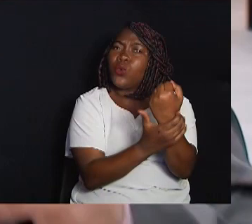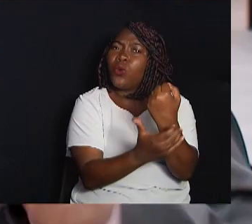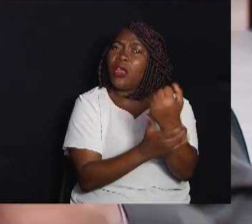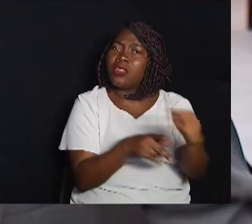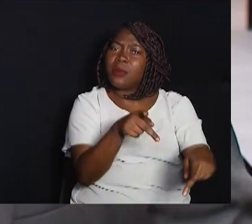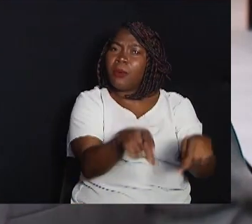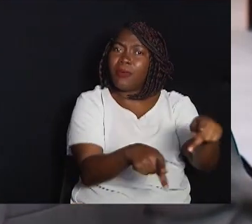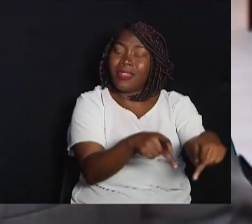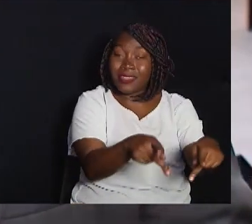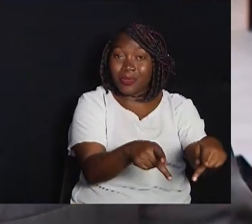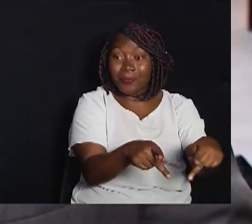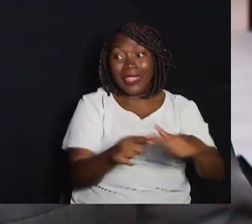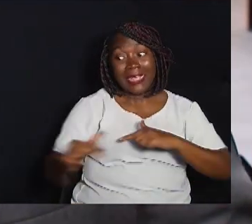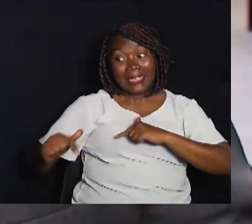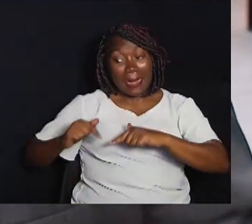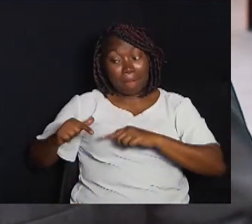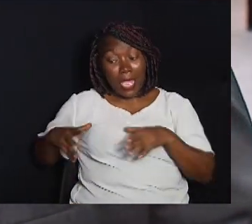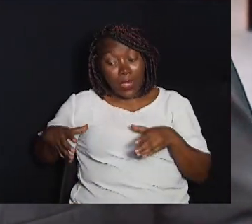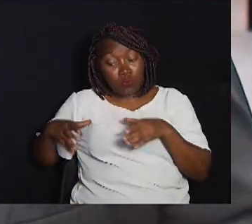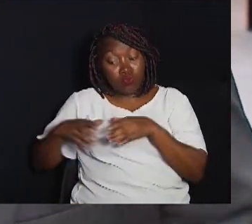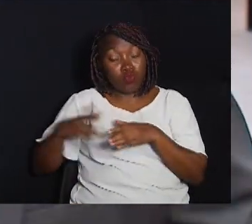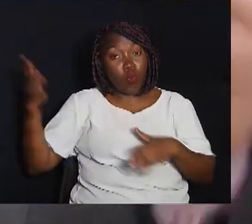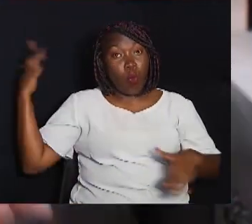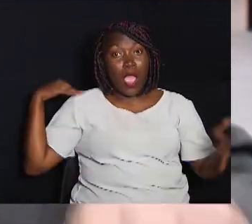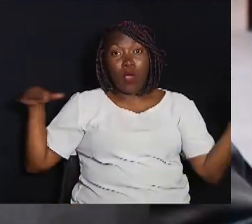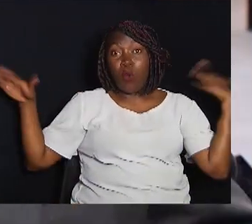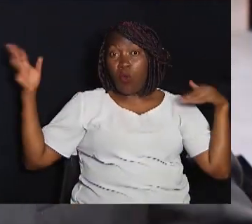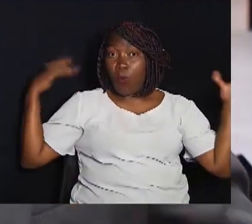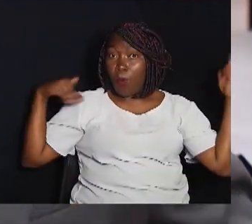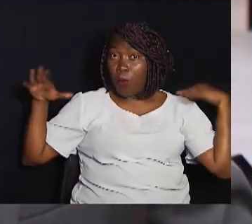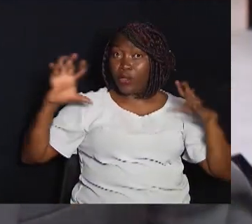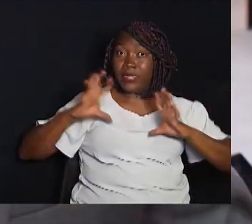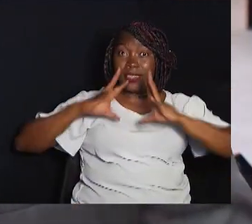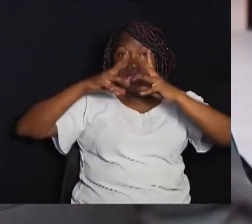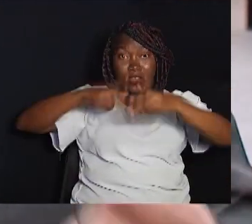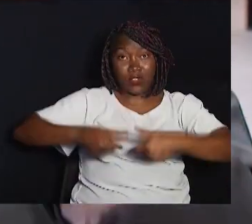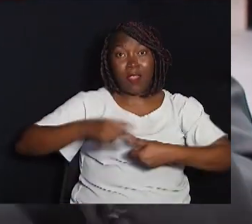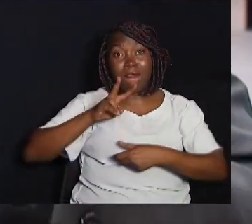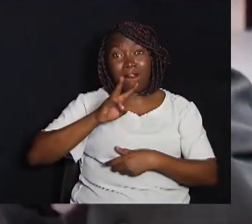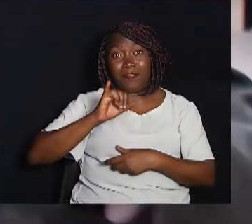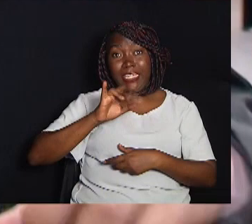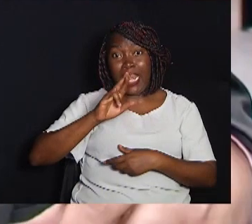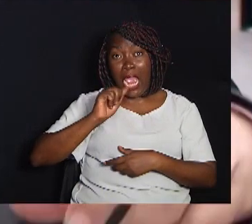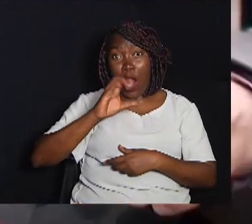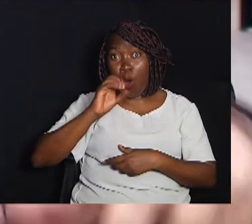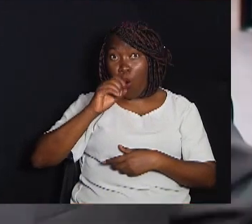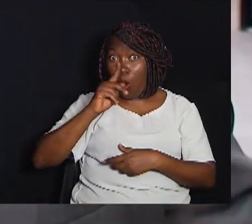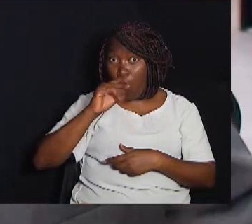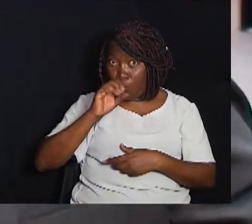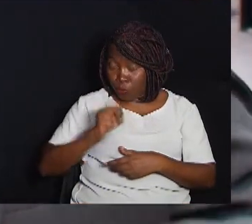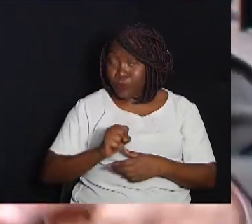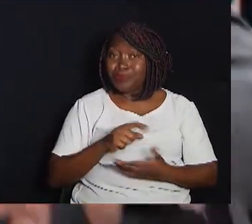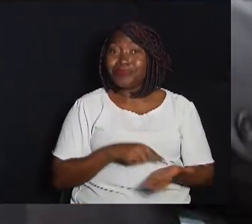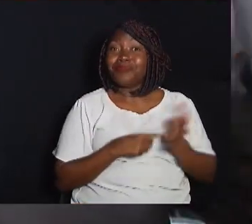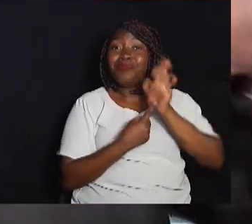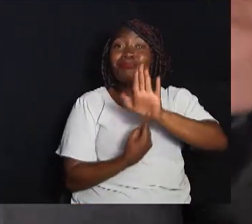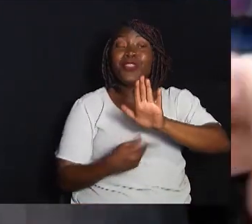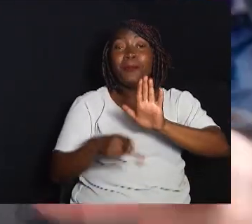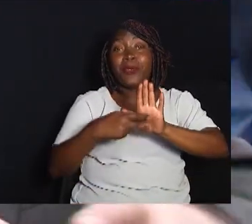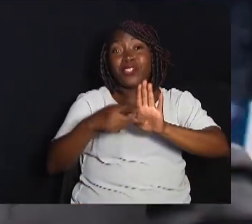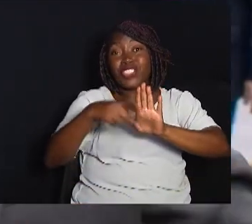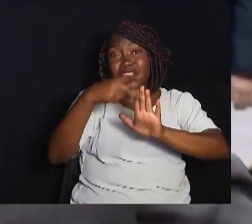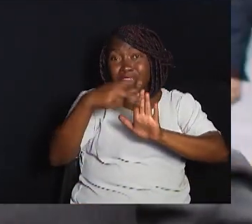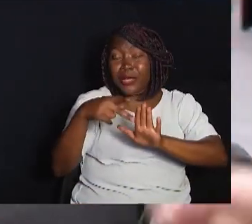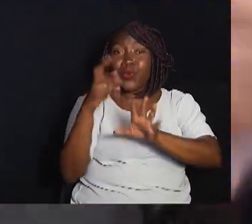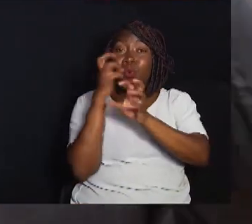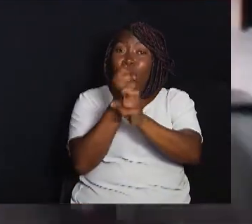fazendo um trabalho em conjunto com Aeroporto Internacional de Viracopos Inclusive apresentamos um projeto com orçamento Um